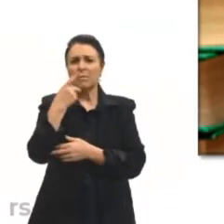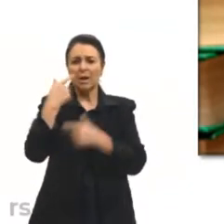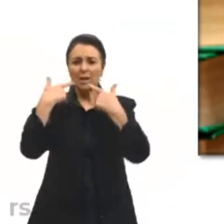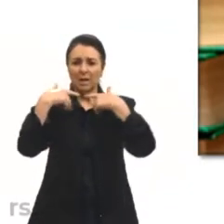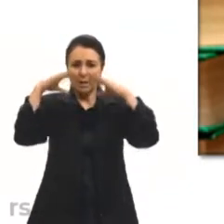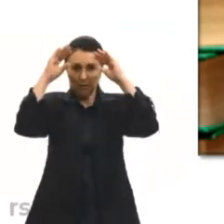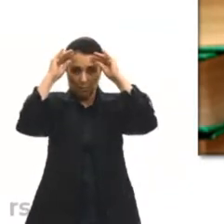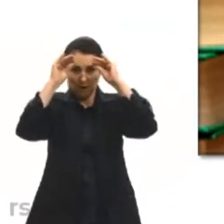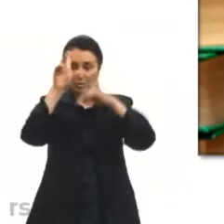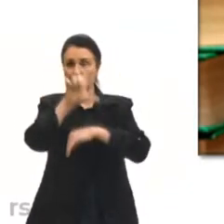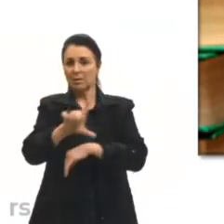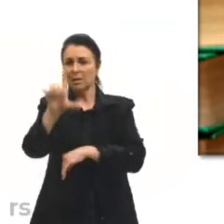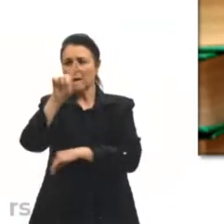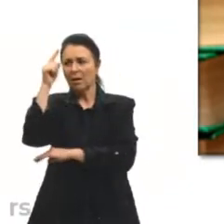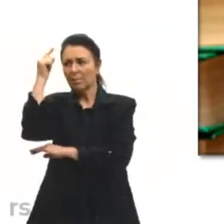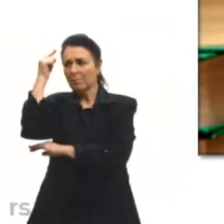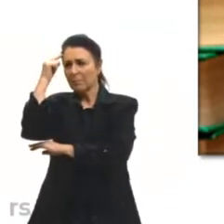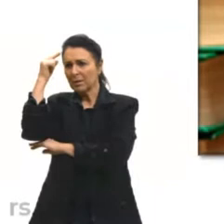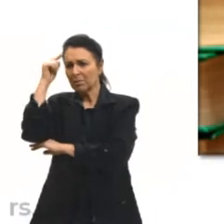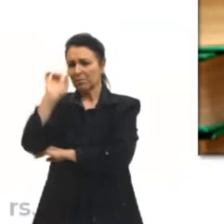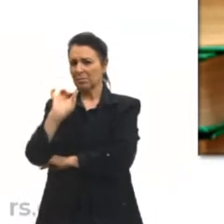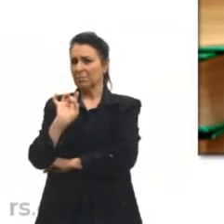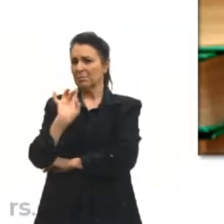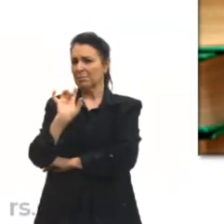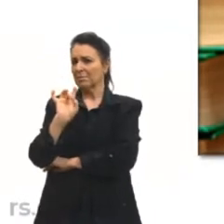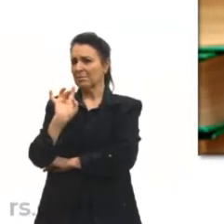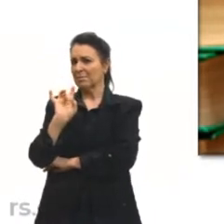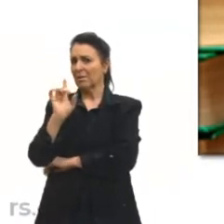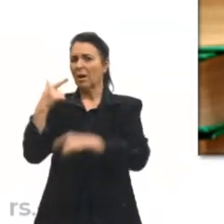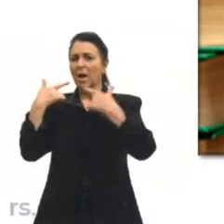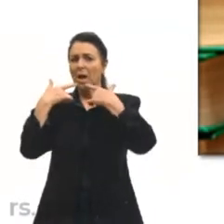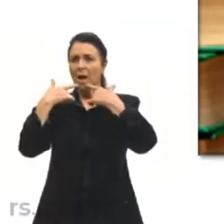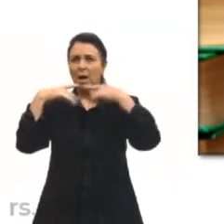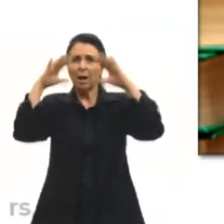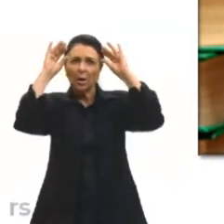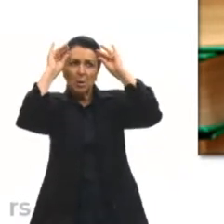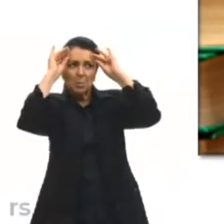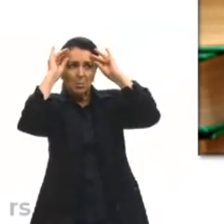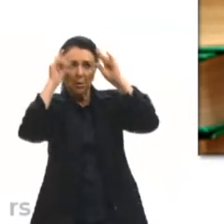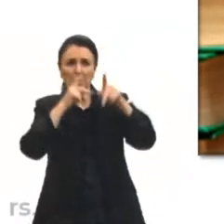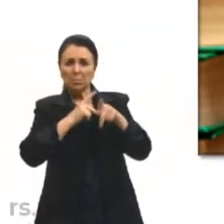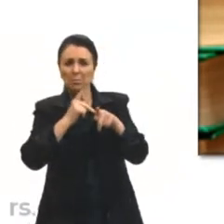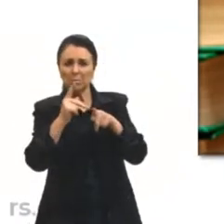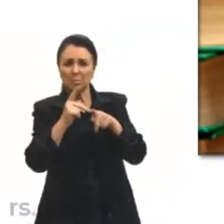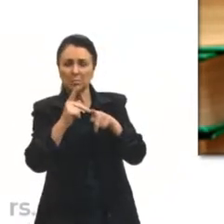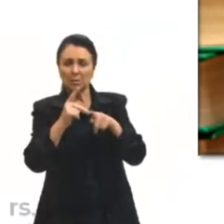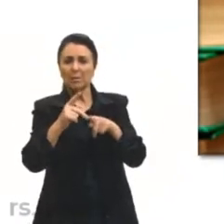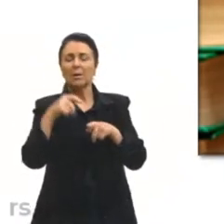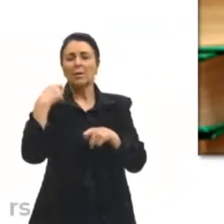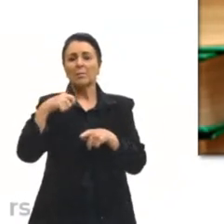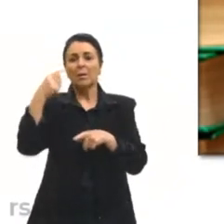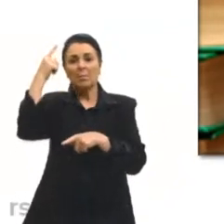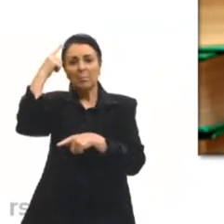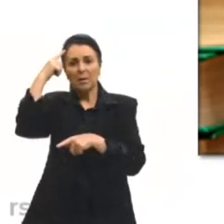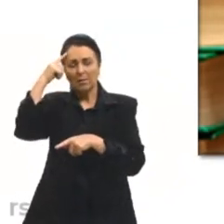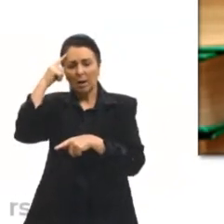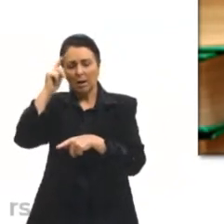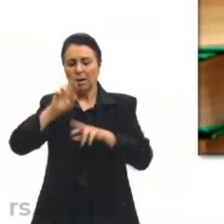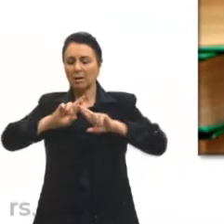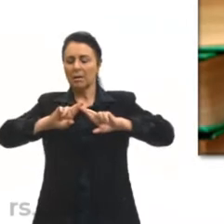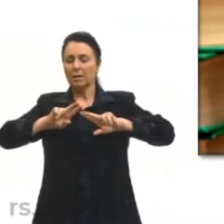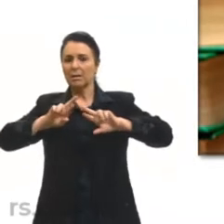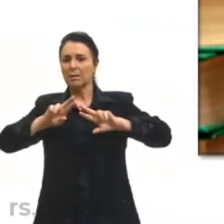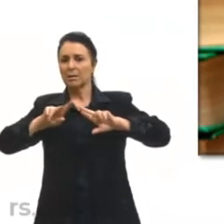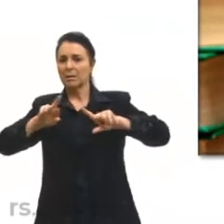literária pensando somente em linguagem. Para eu poder pensar se existe uma diferença